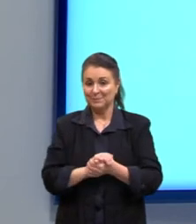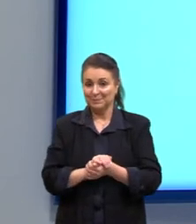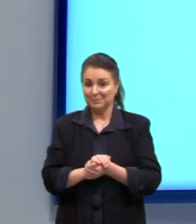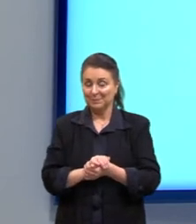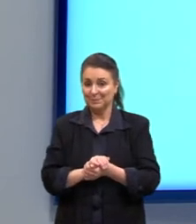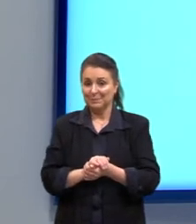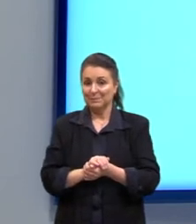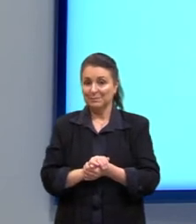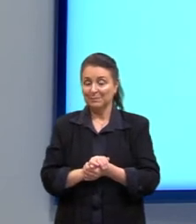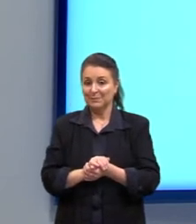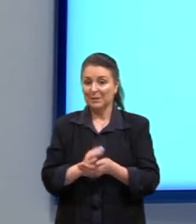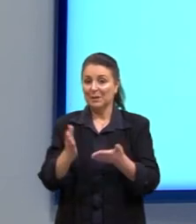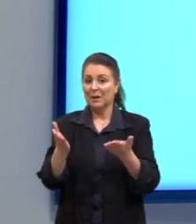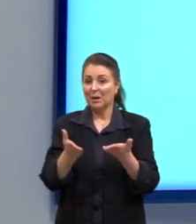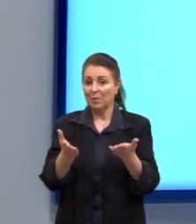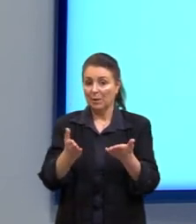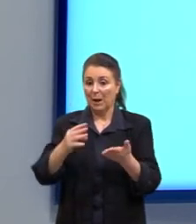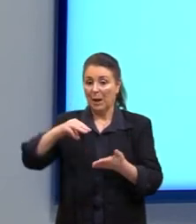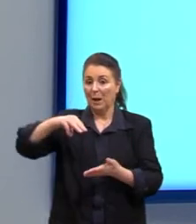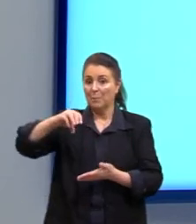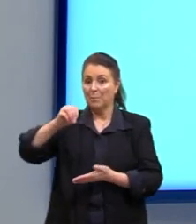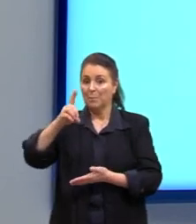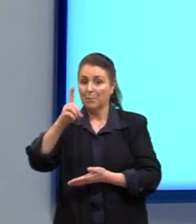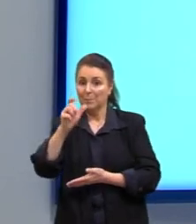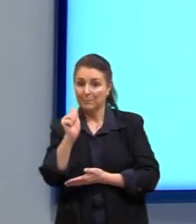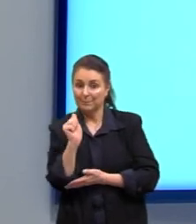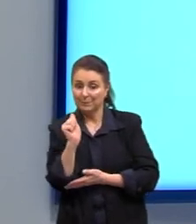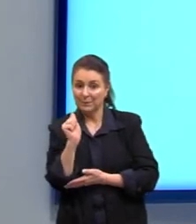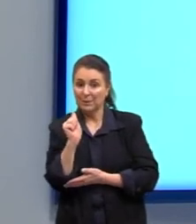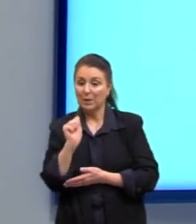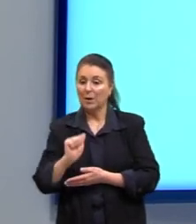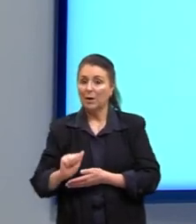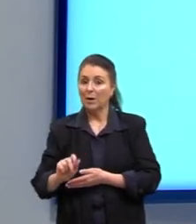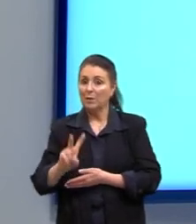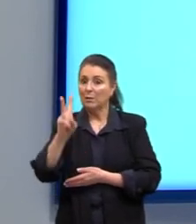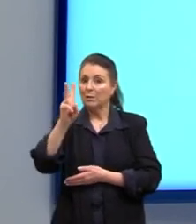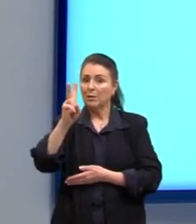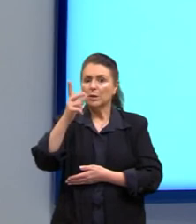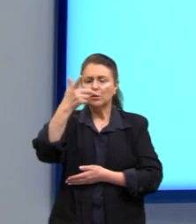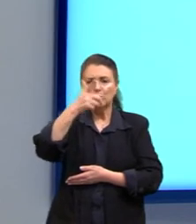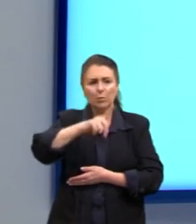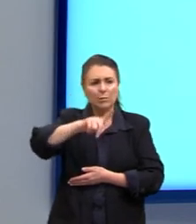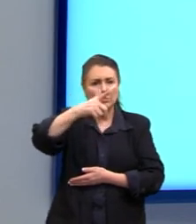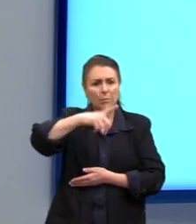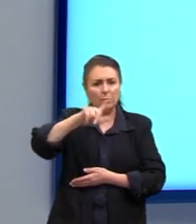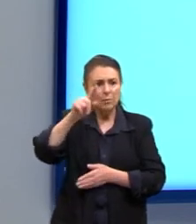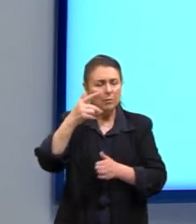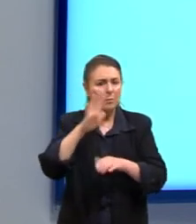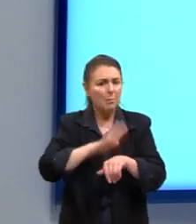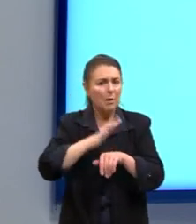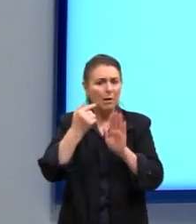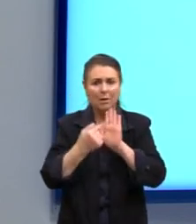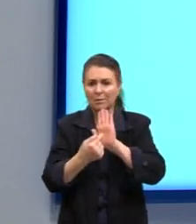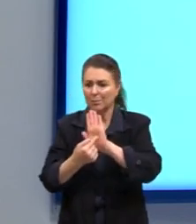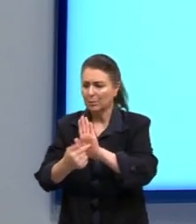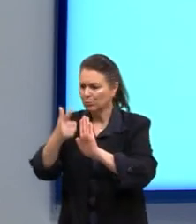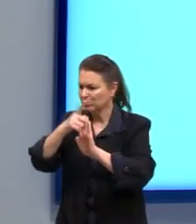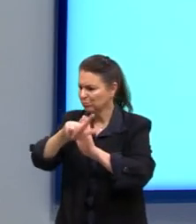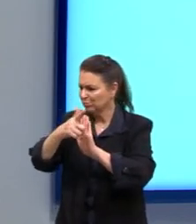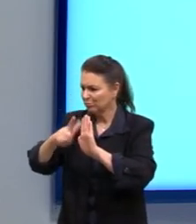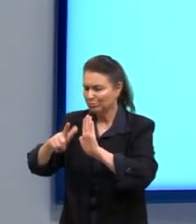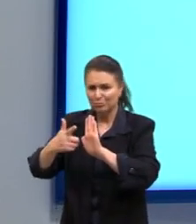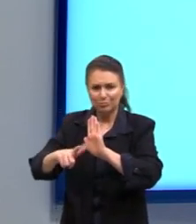E aí, a moda. A moda é o valor que mais se repetiu. Nesse caso aqui, a nossa moda